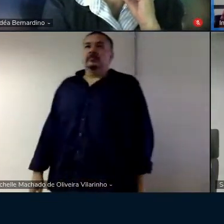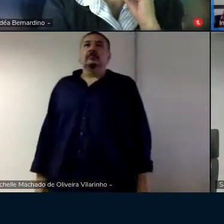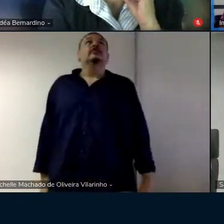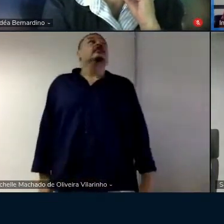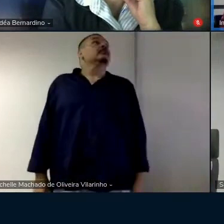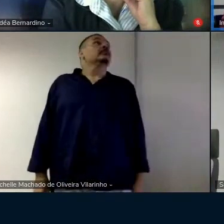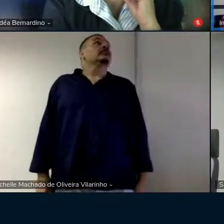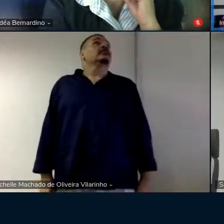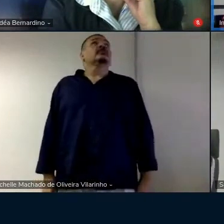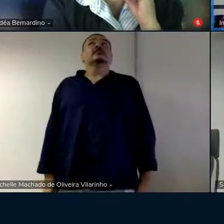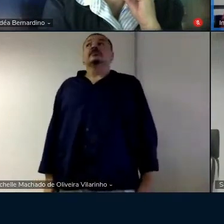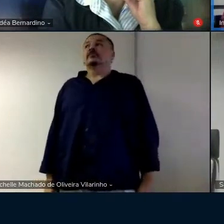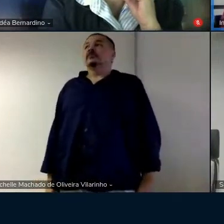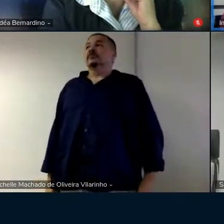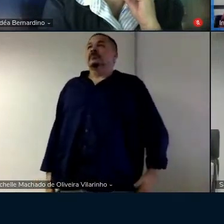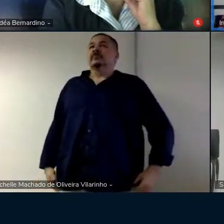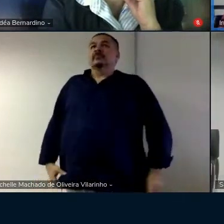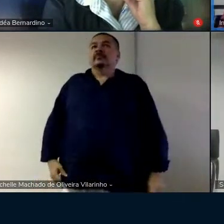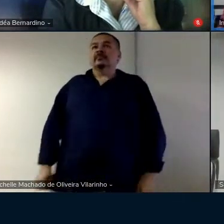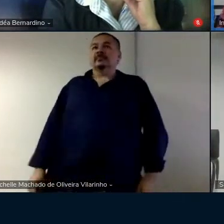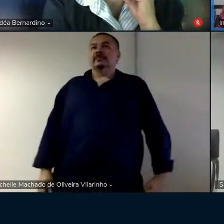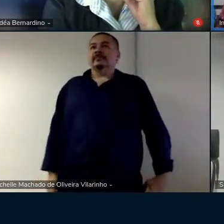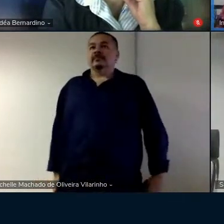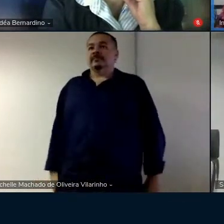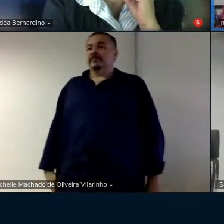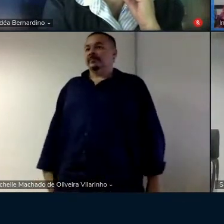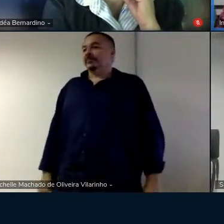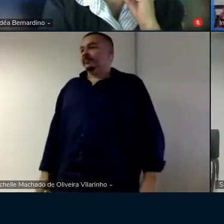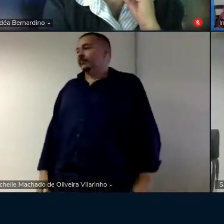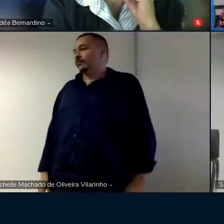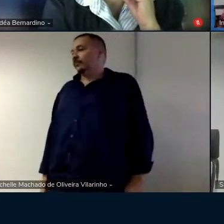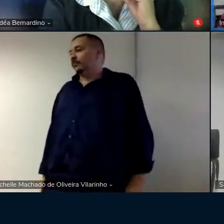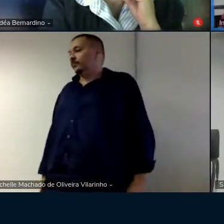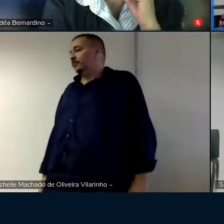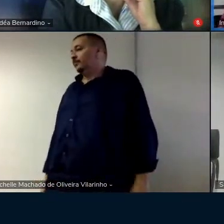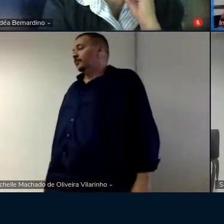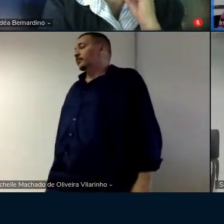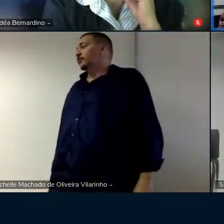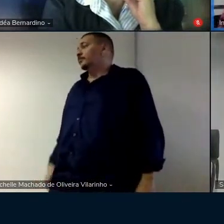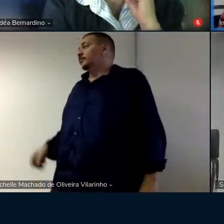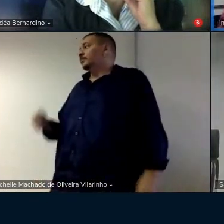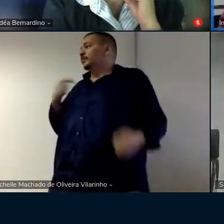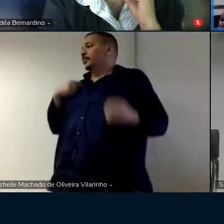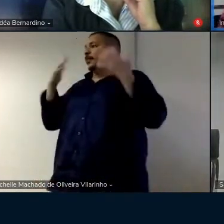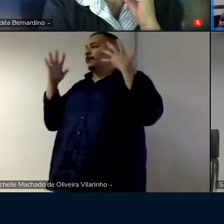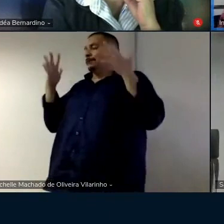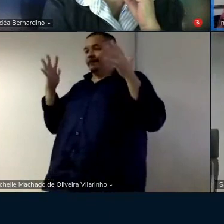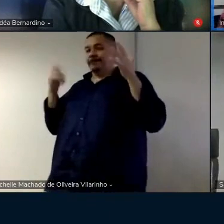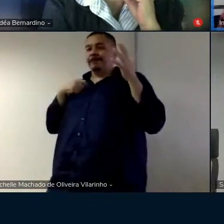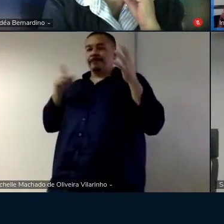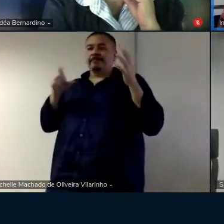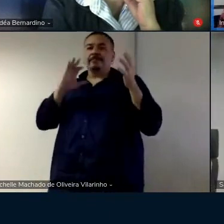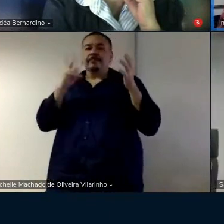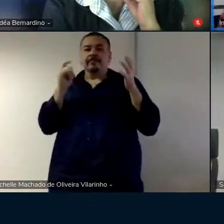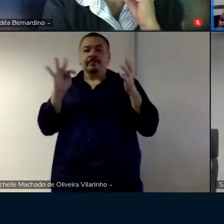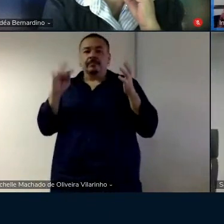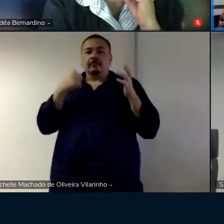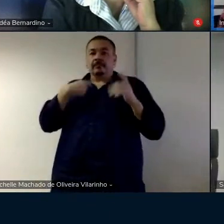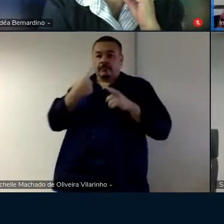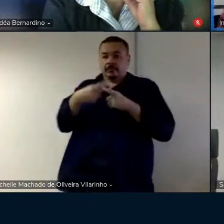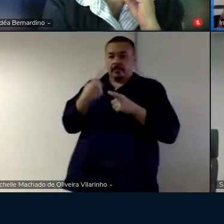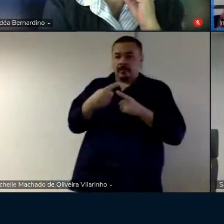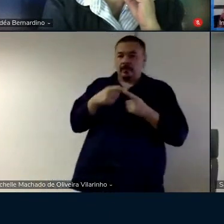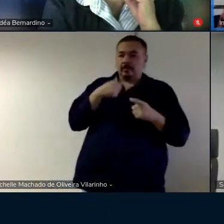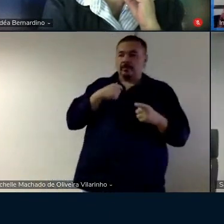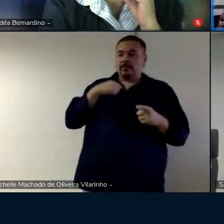para elas eu acho que parabenizo a professora Michele porque ela conseguiu entender um